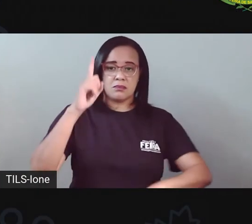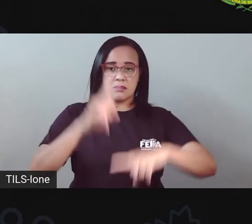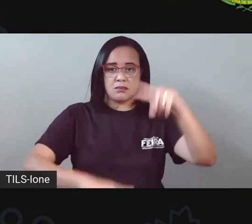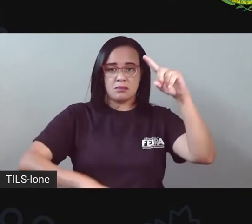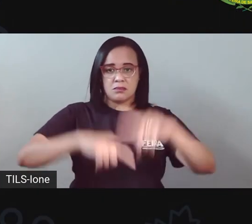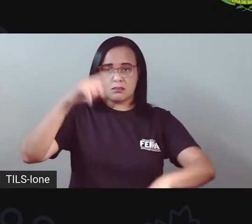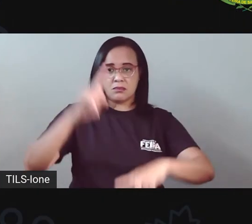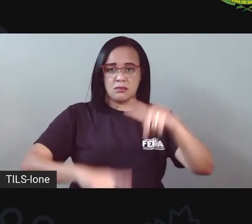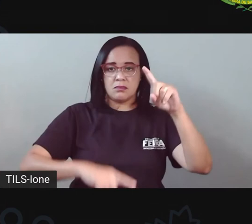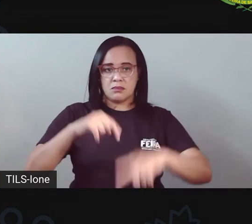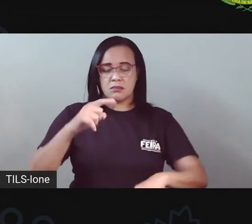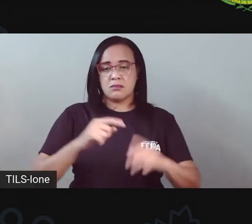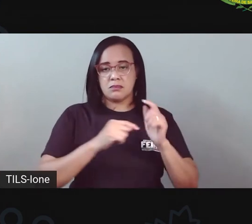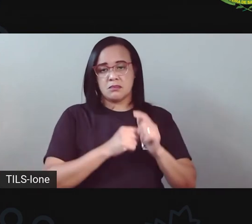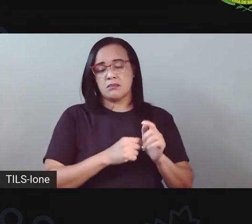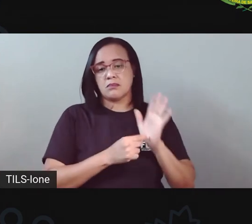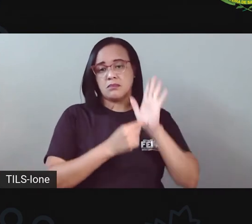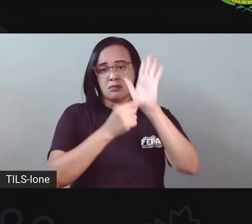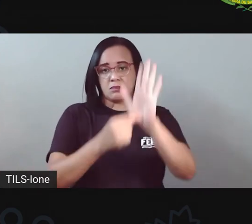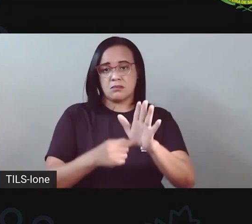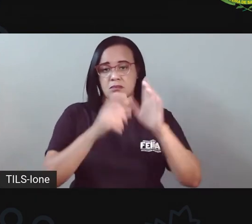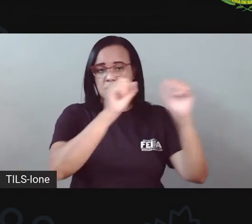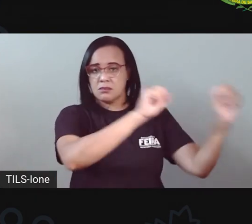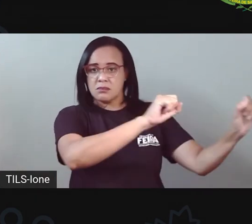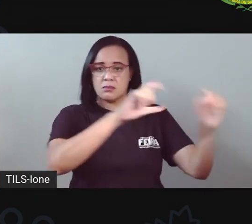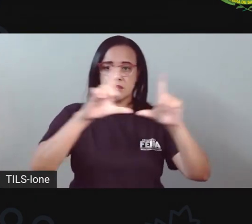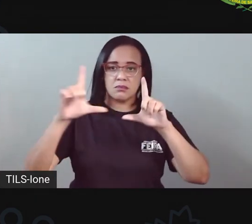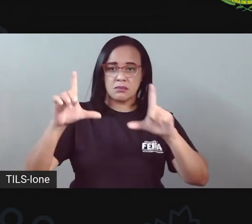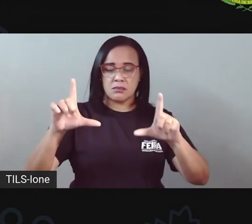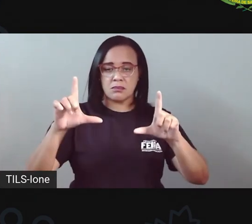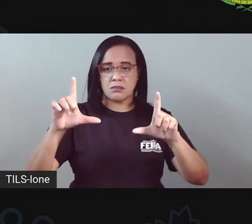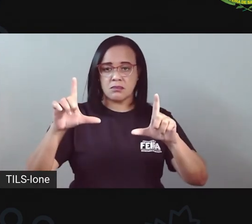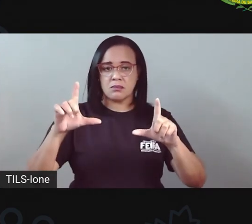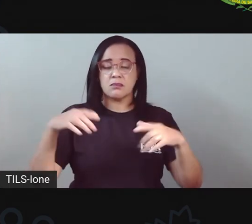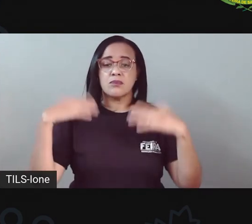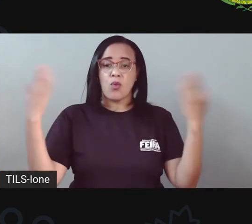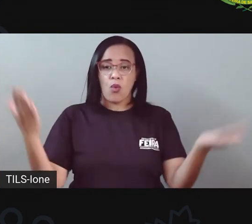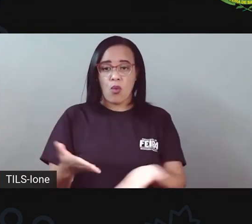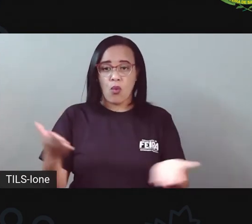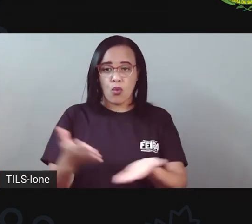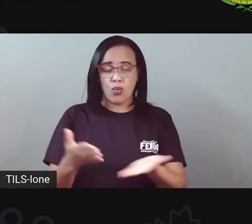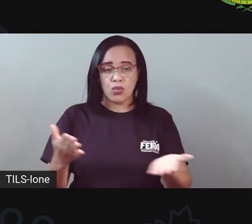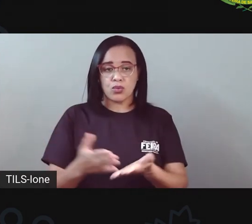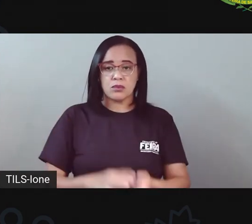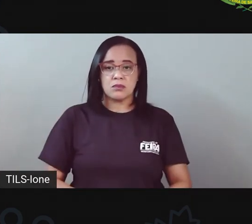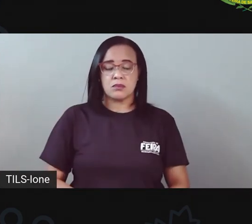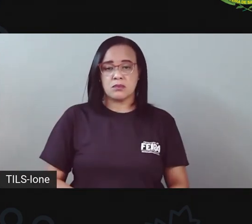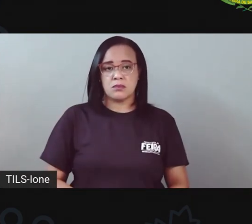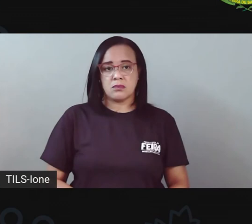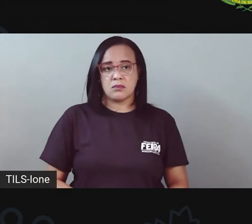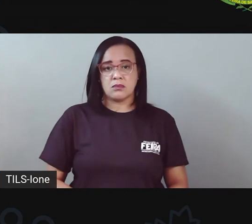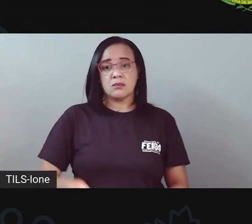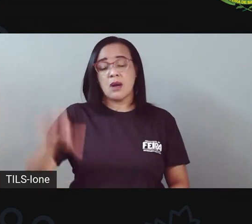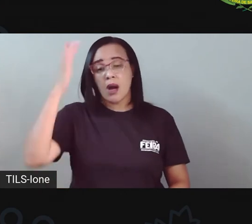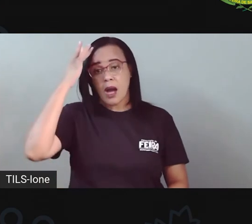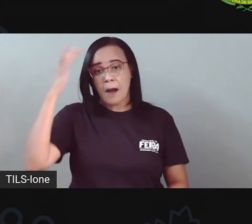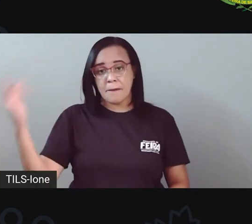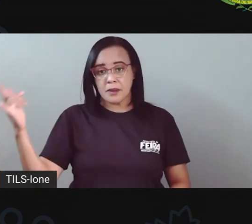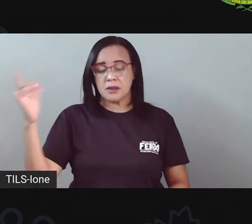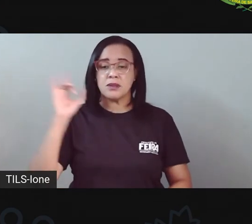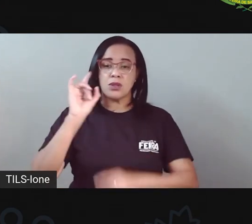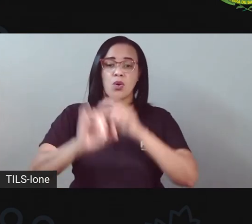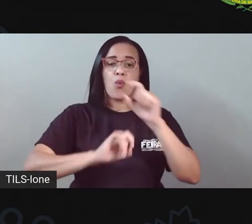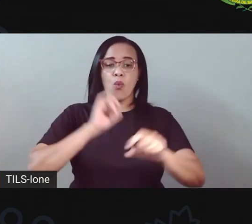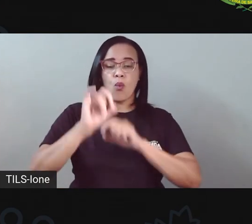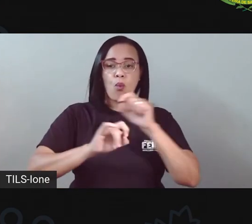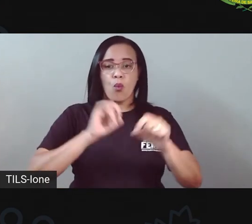compartilhar Uma outra Pra vocês refletirem Sobre o que é hoje O que é o que? O amanhã Vamos